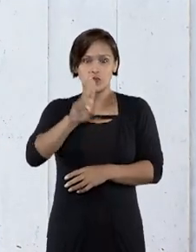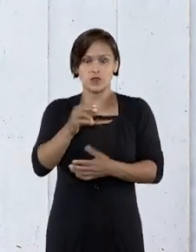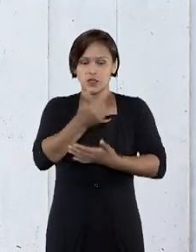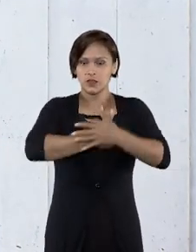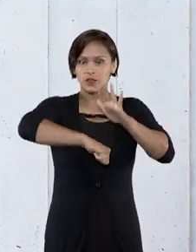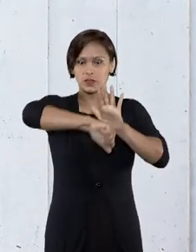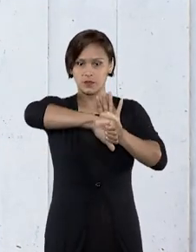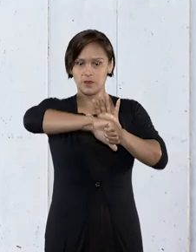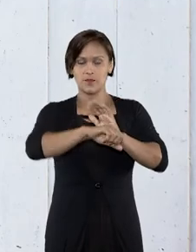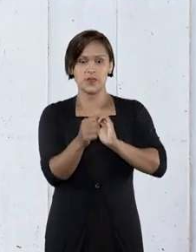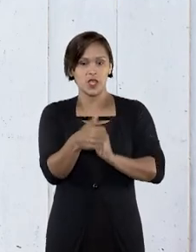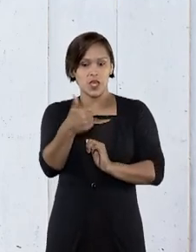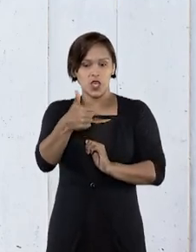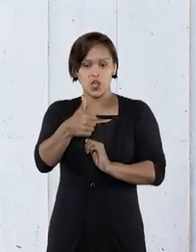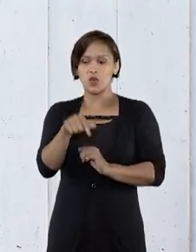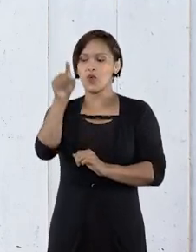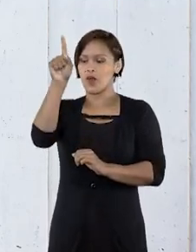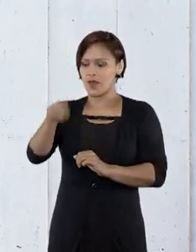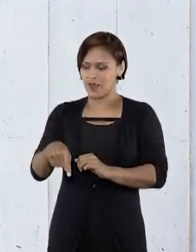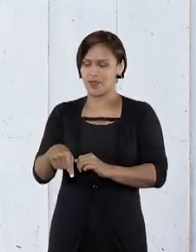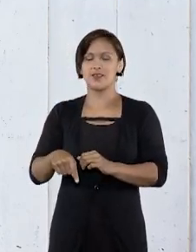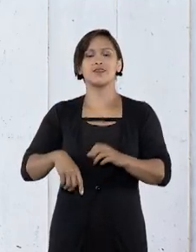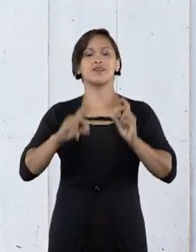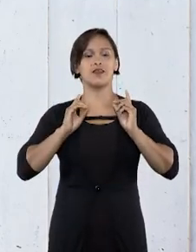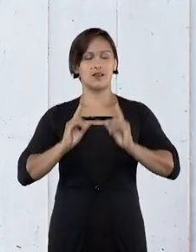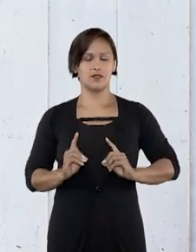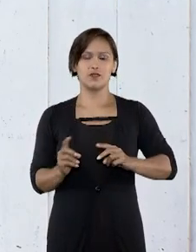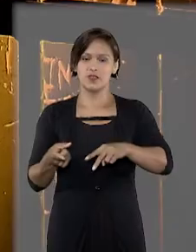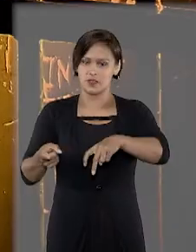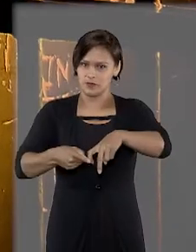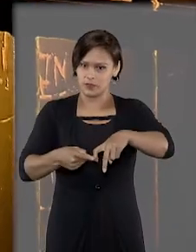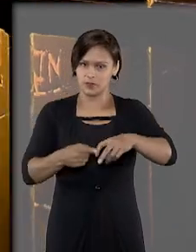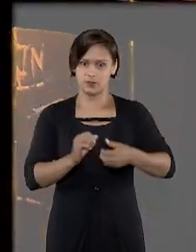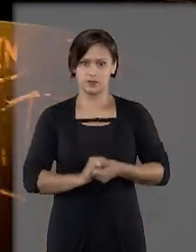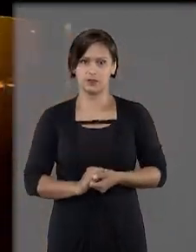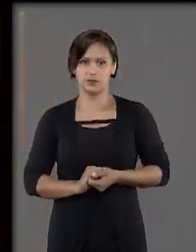crime e um deles, esse sim, era banco.